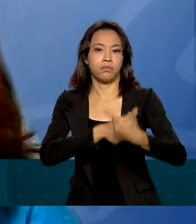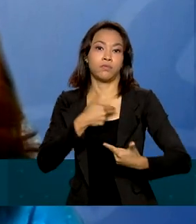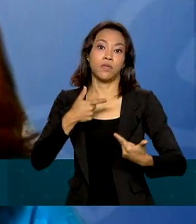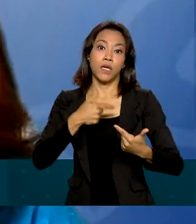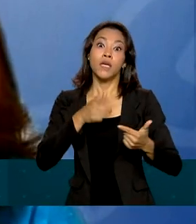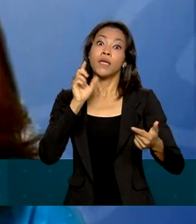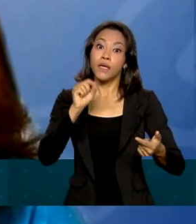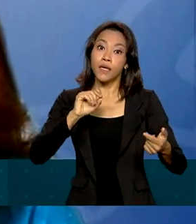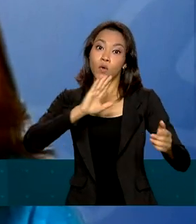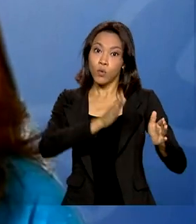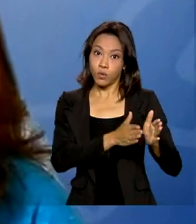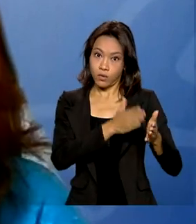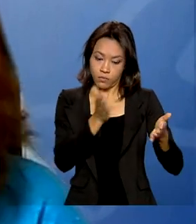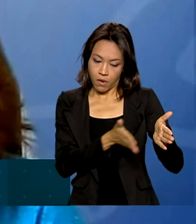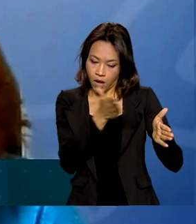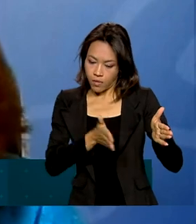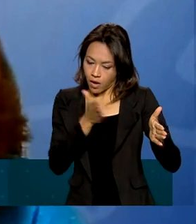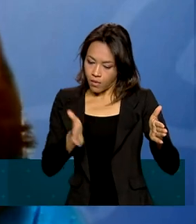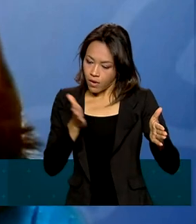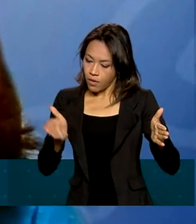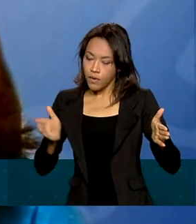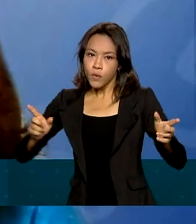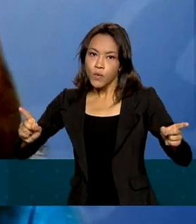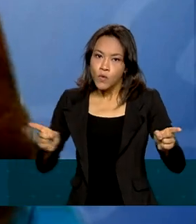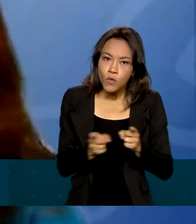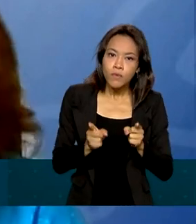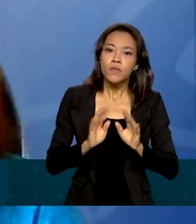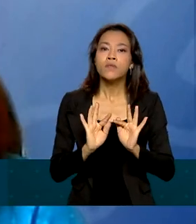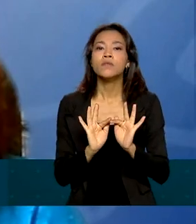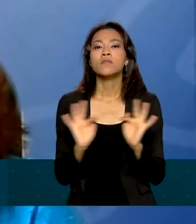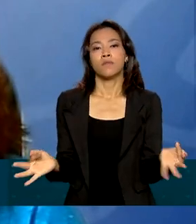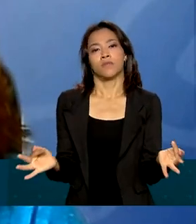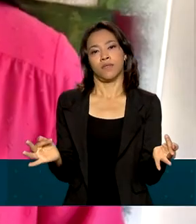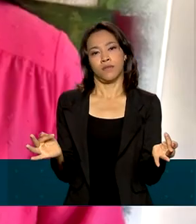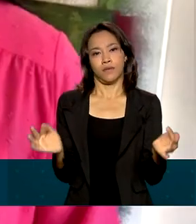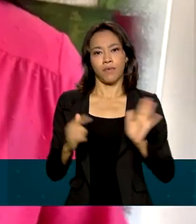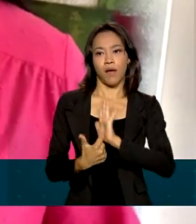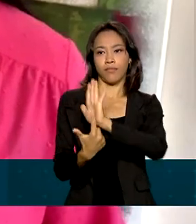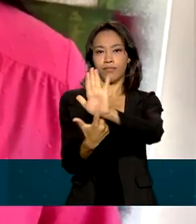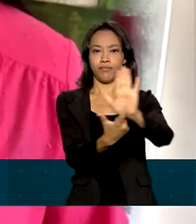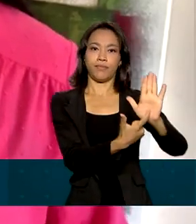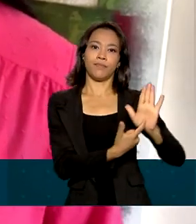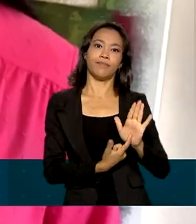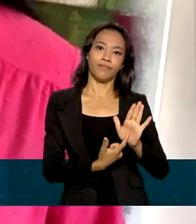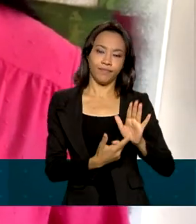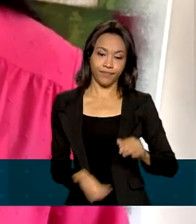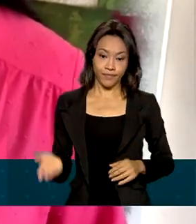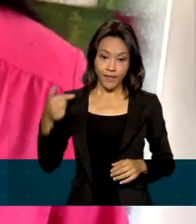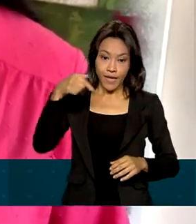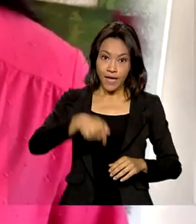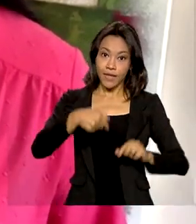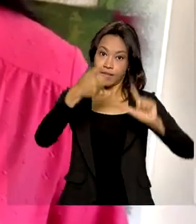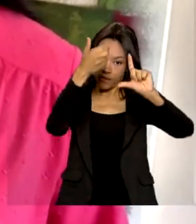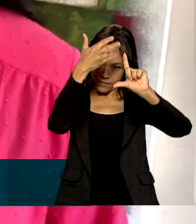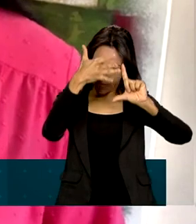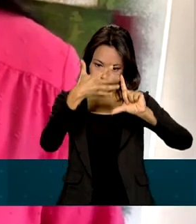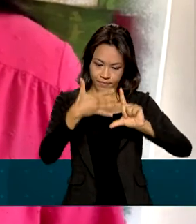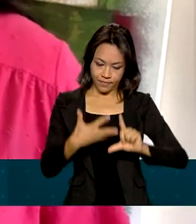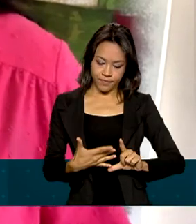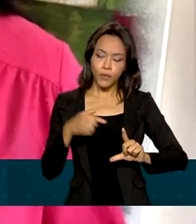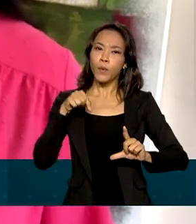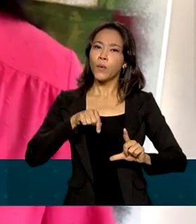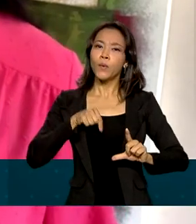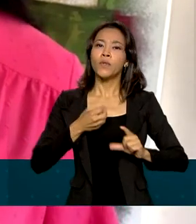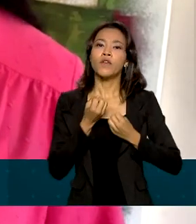aconteçam de uma forma mais simples para toda a comunidade. O compras.gov.br